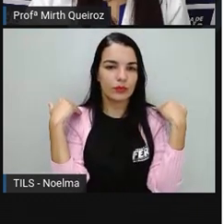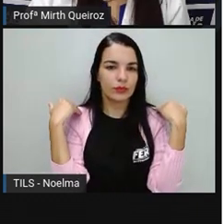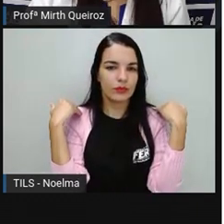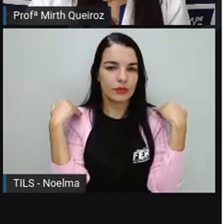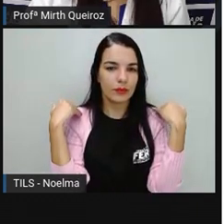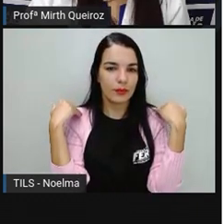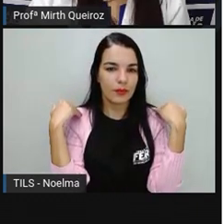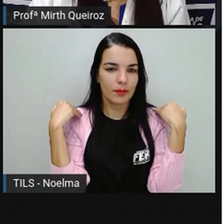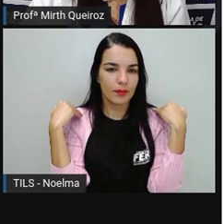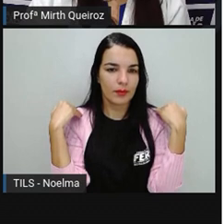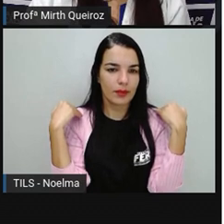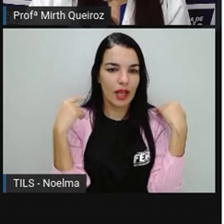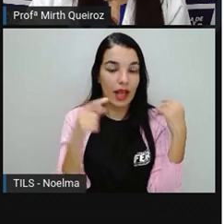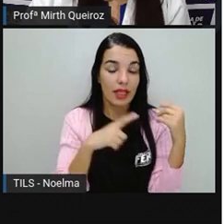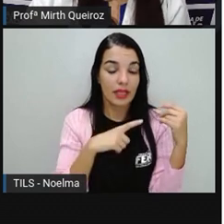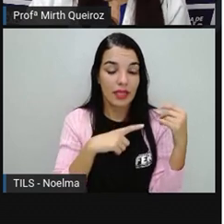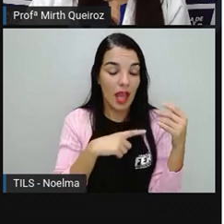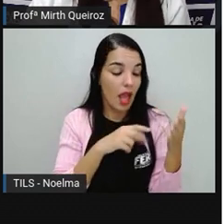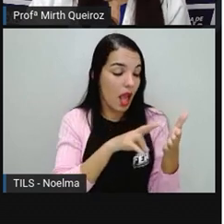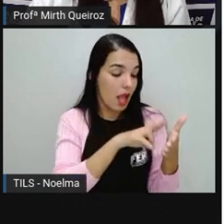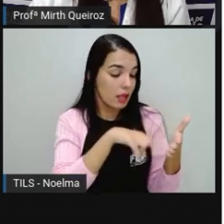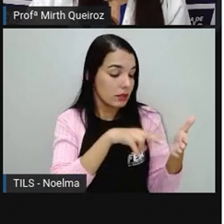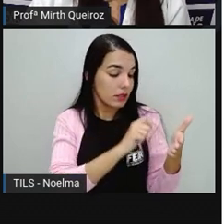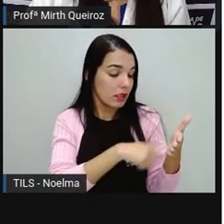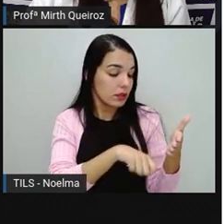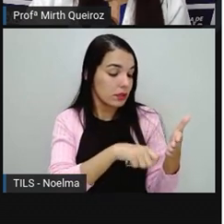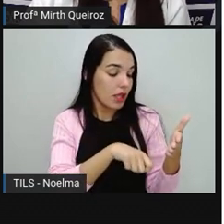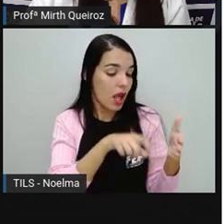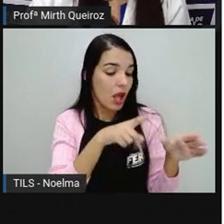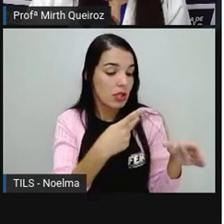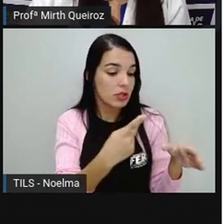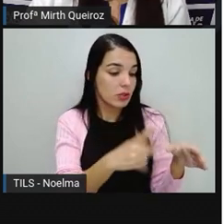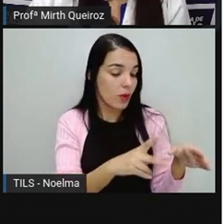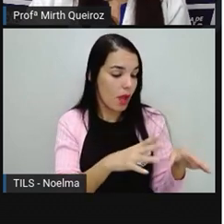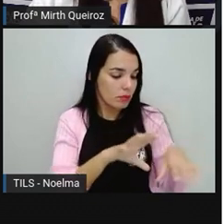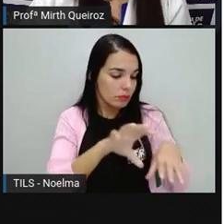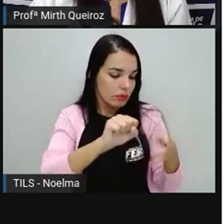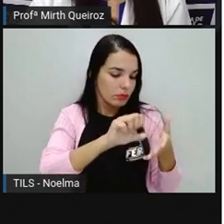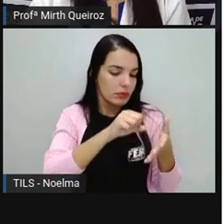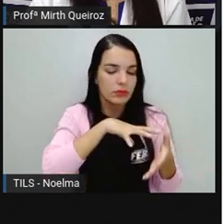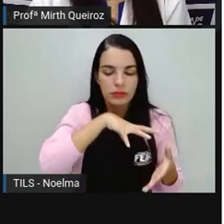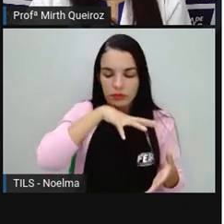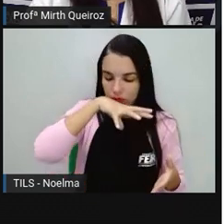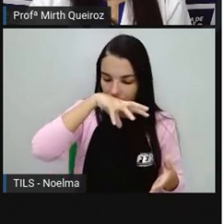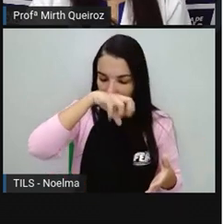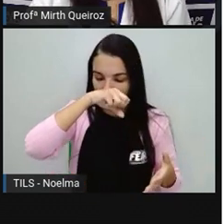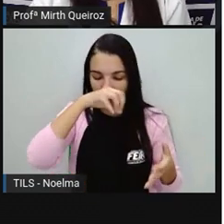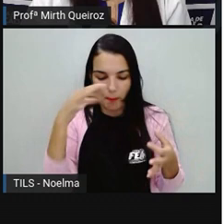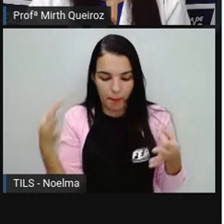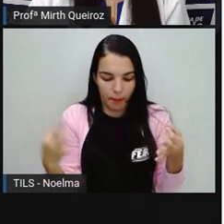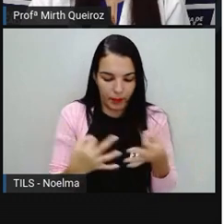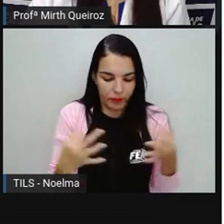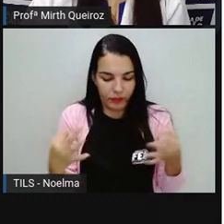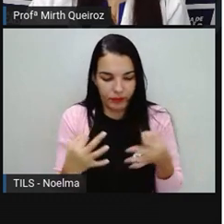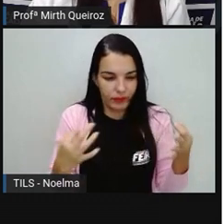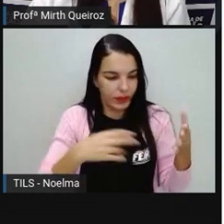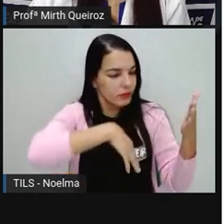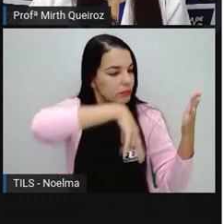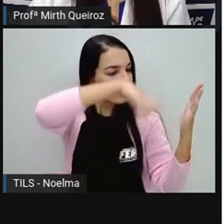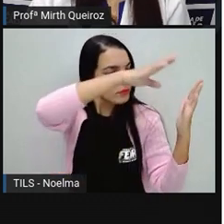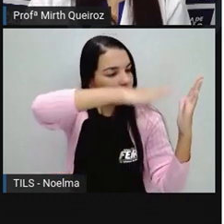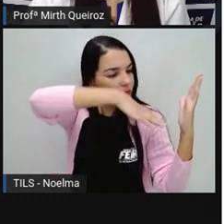tem aqui escrito? Mambiju deixa sua roupa uma perfeita obra-prima. Por quê? Porque